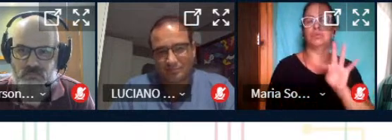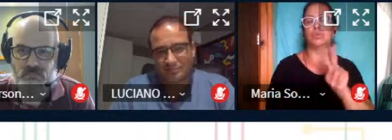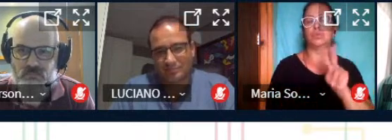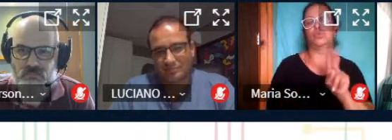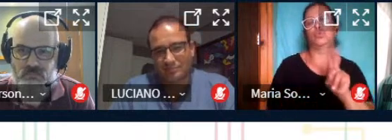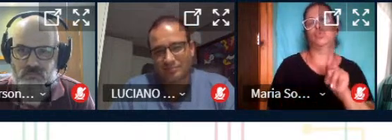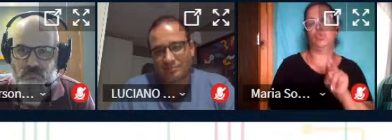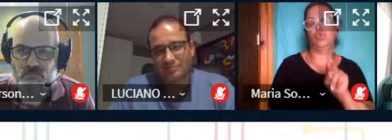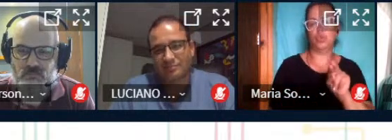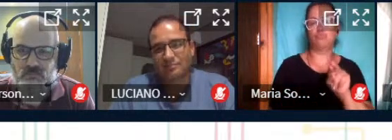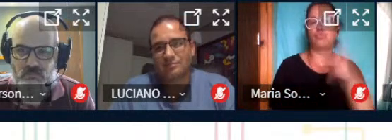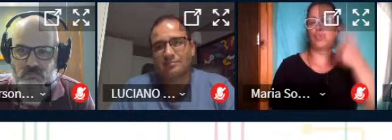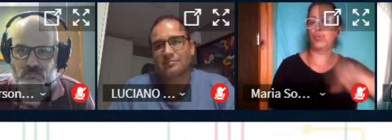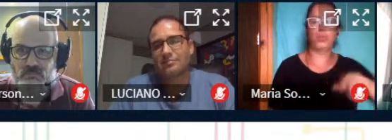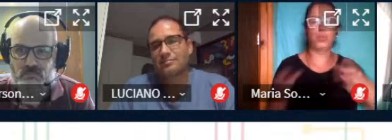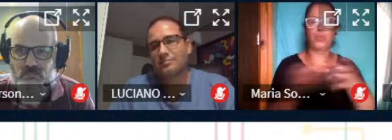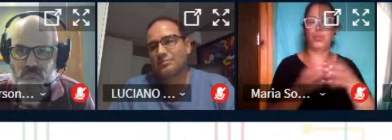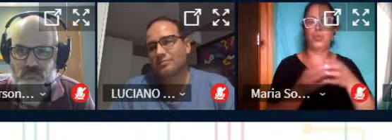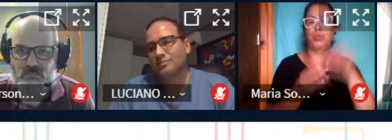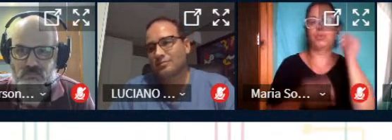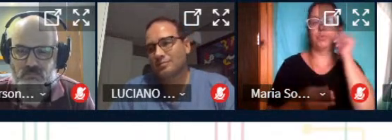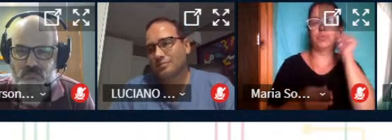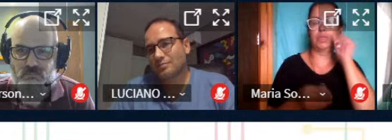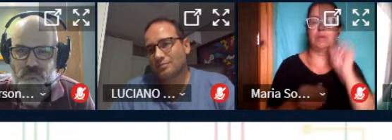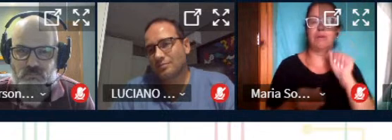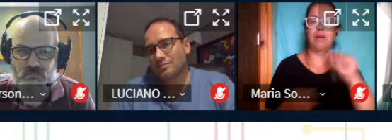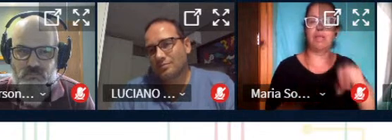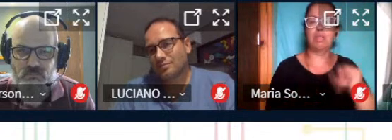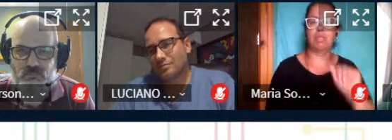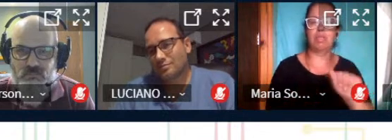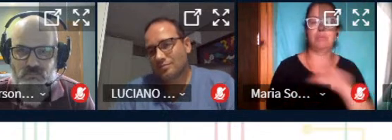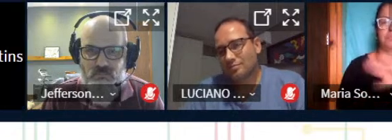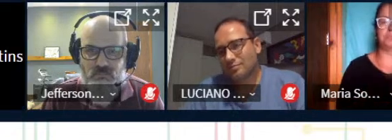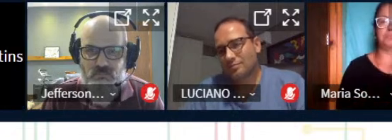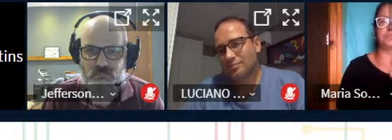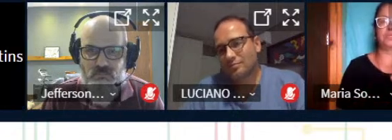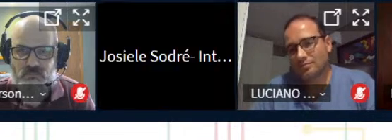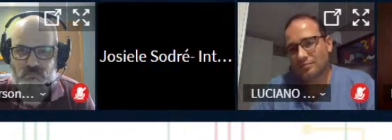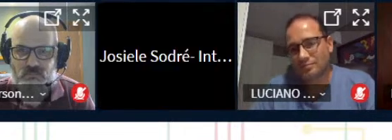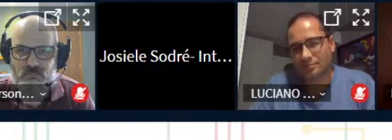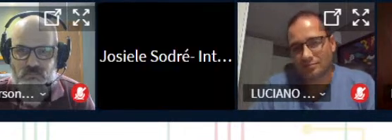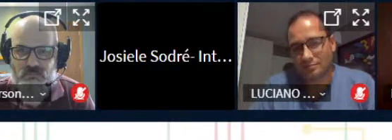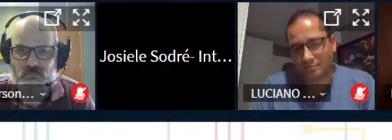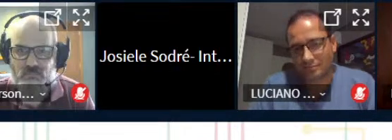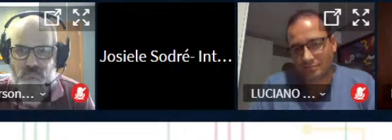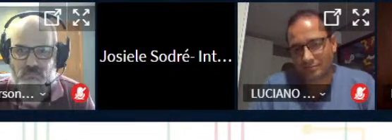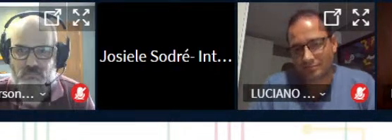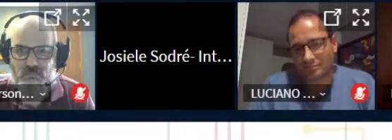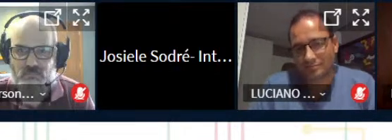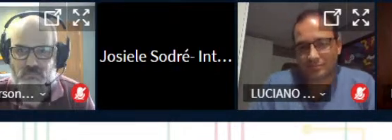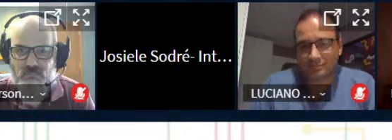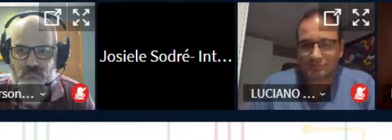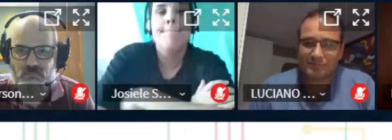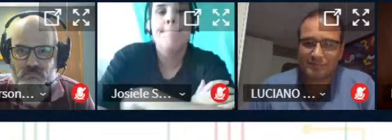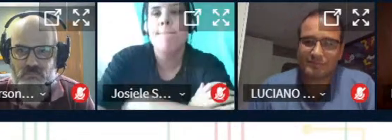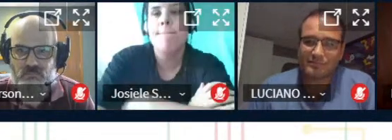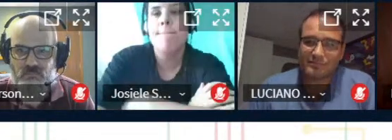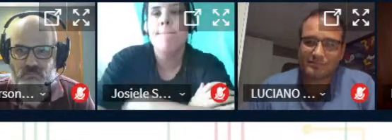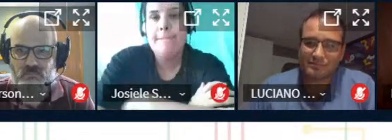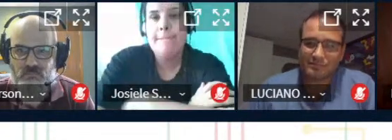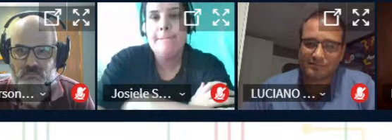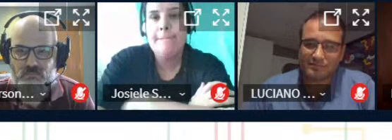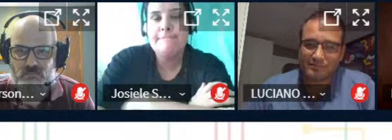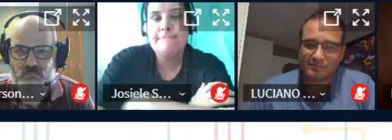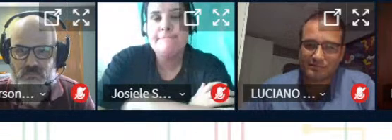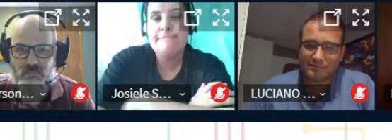as outras meninas temos a Ana Carolina temos a Camila o Dereck